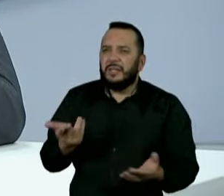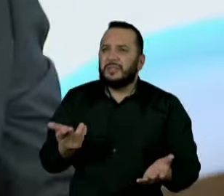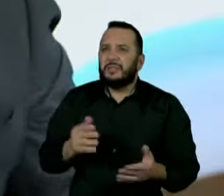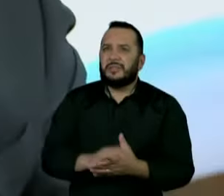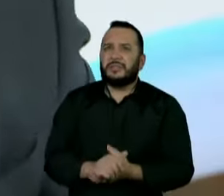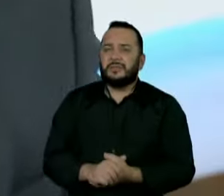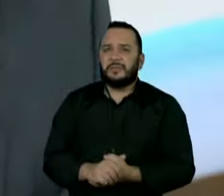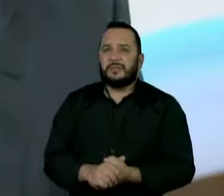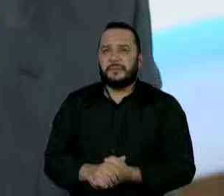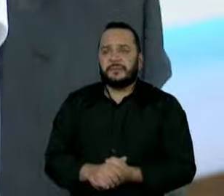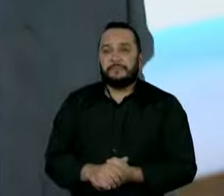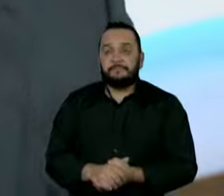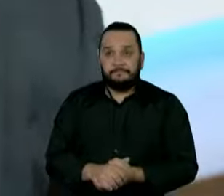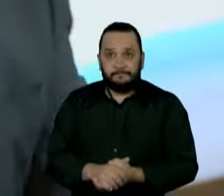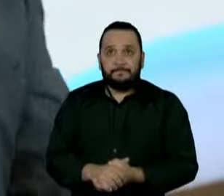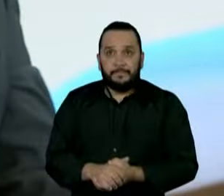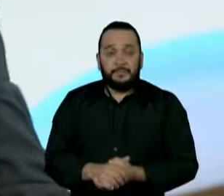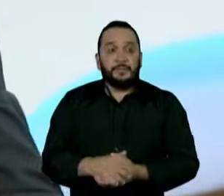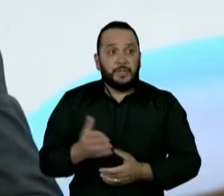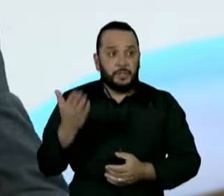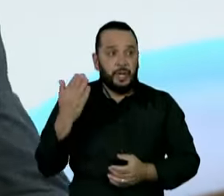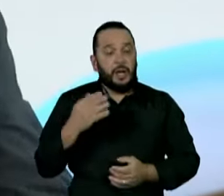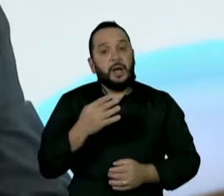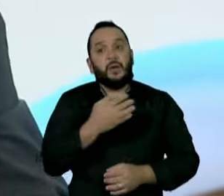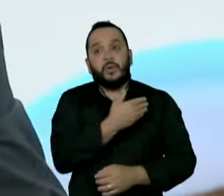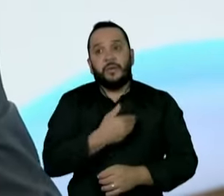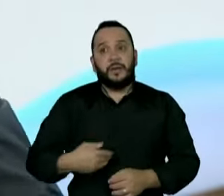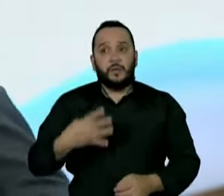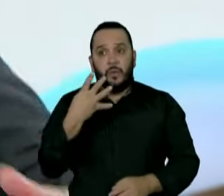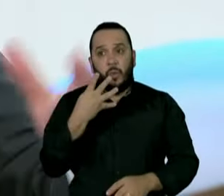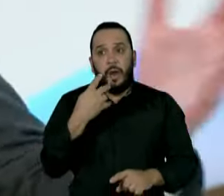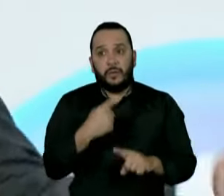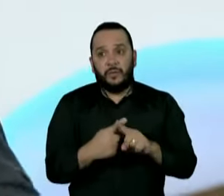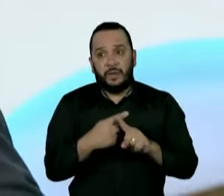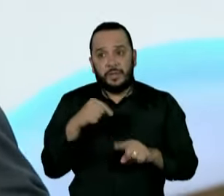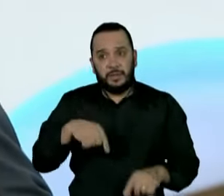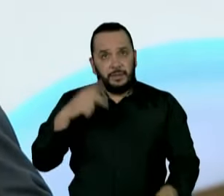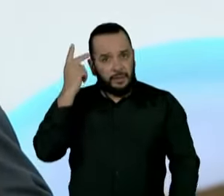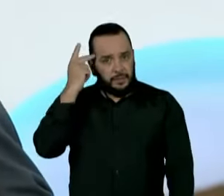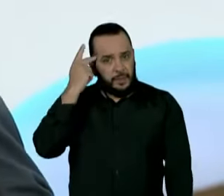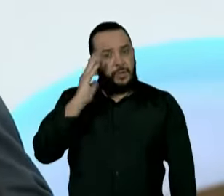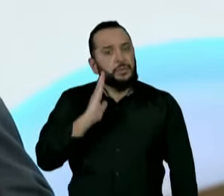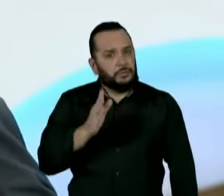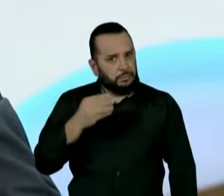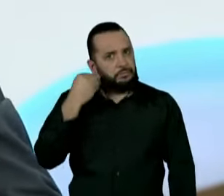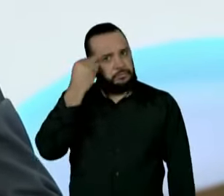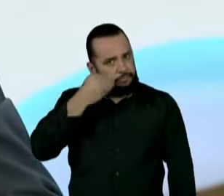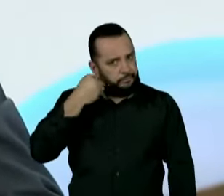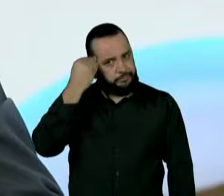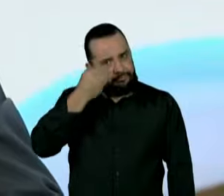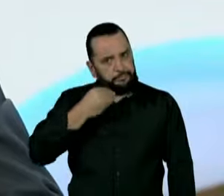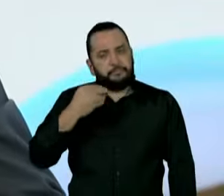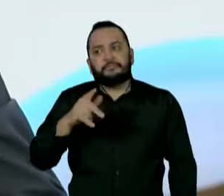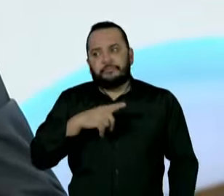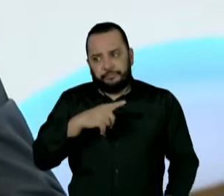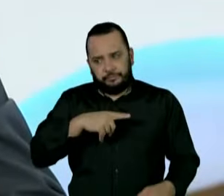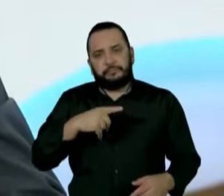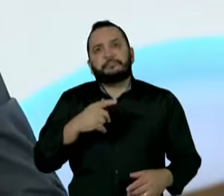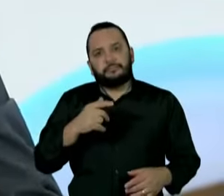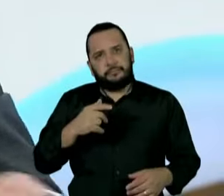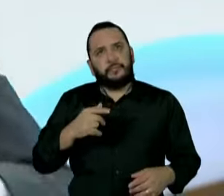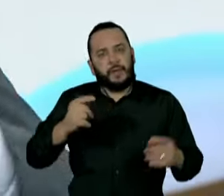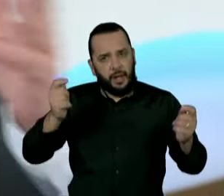área? Um homem que foi governador quatro vezes em São Paulo, já exerceu muitas funções, ele tem